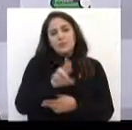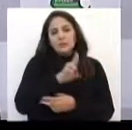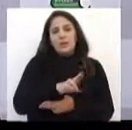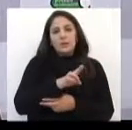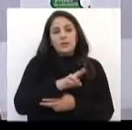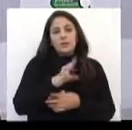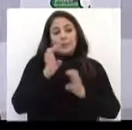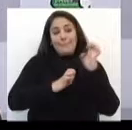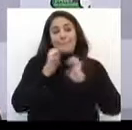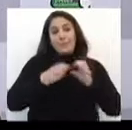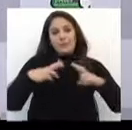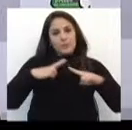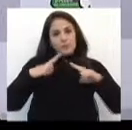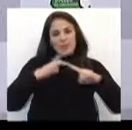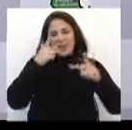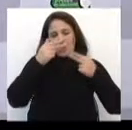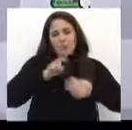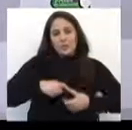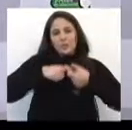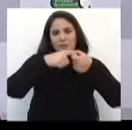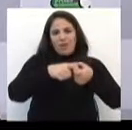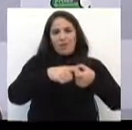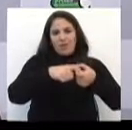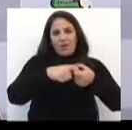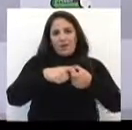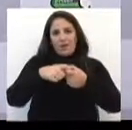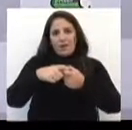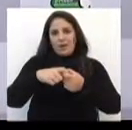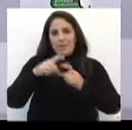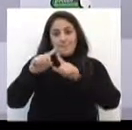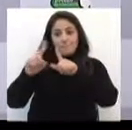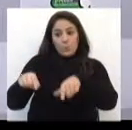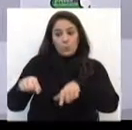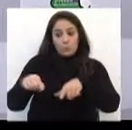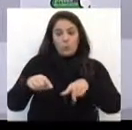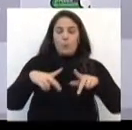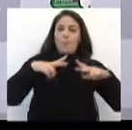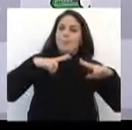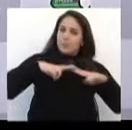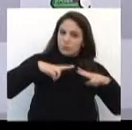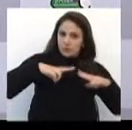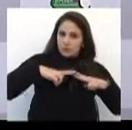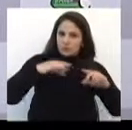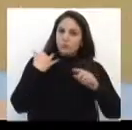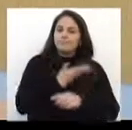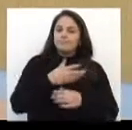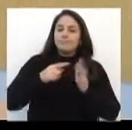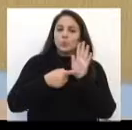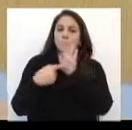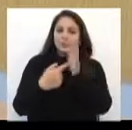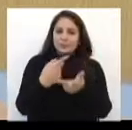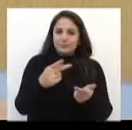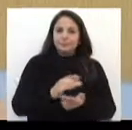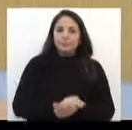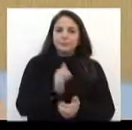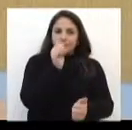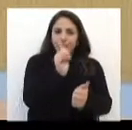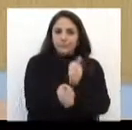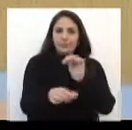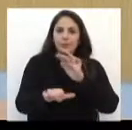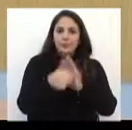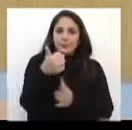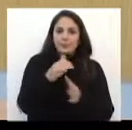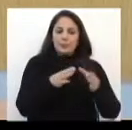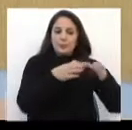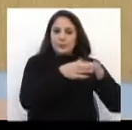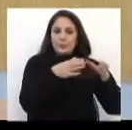privada. É uma espécie de parceria público-privada que a gente já apresentou e já defendeu aqui em outras oportunidades. Os jogos da primeira